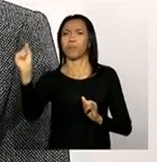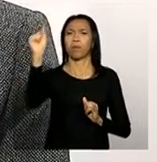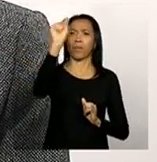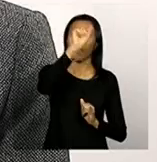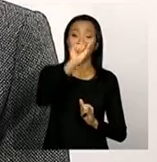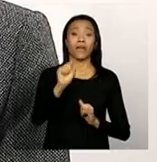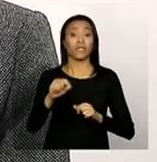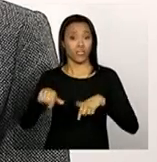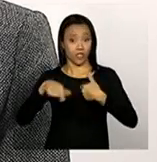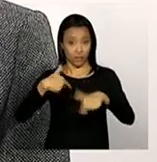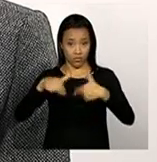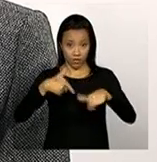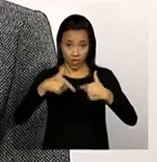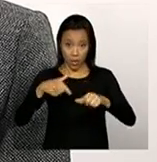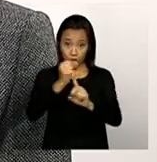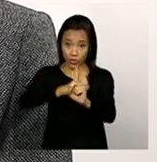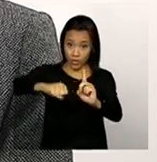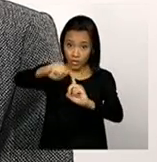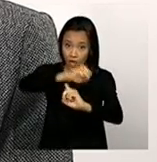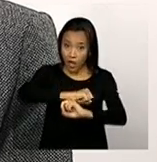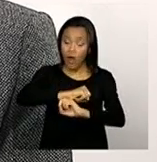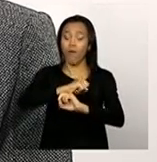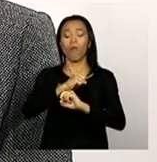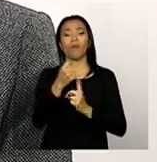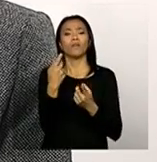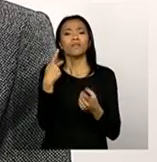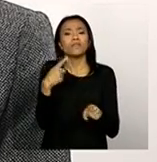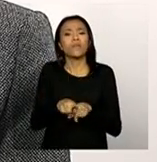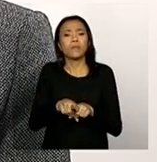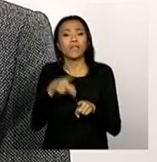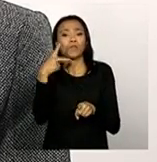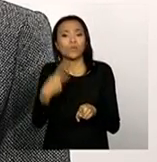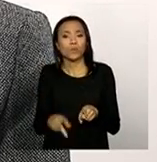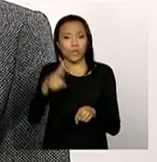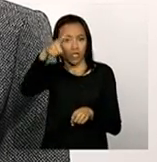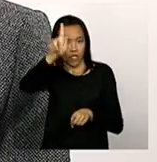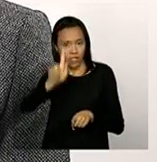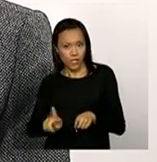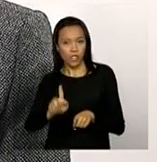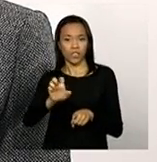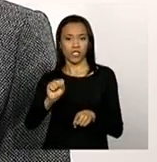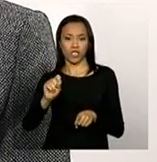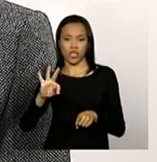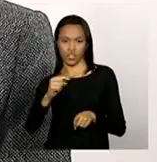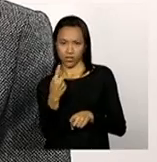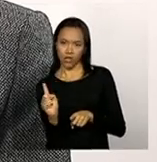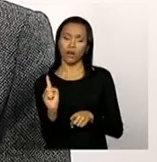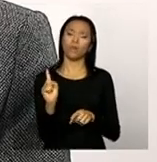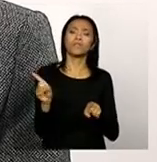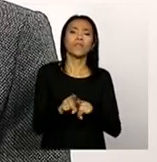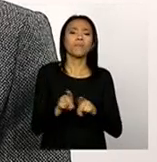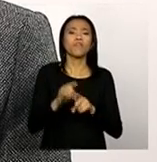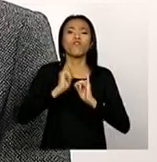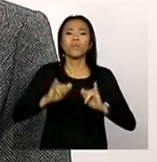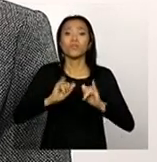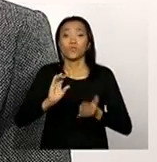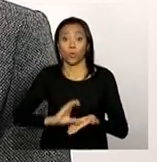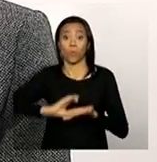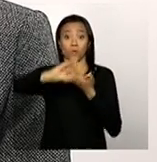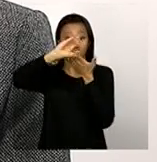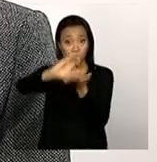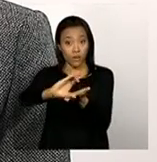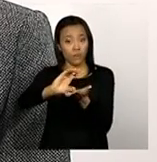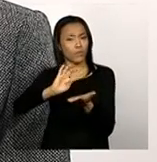assistência social no município, sobre a própria gestão municipal, os conselhos, Então, com todas essas informações que ele